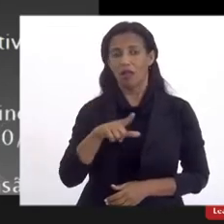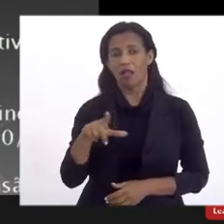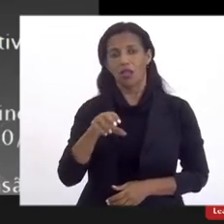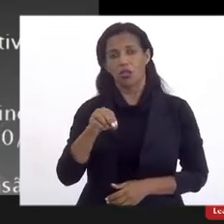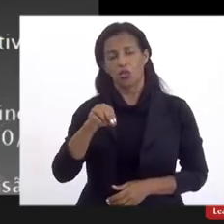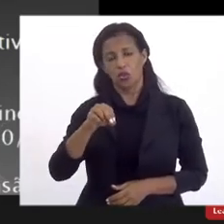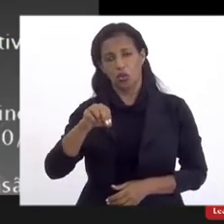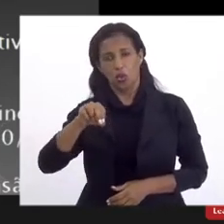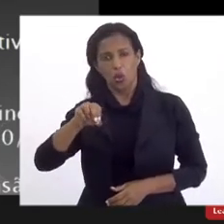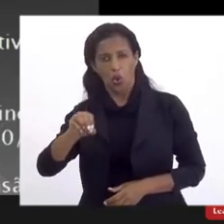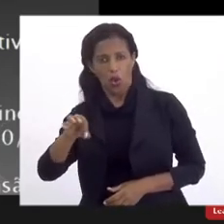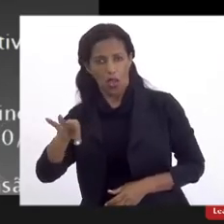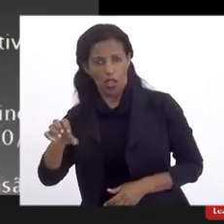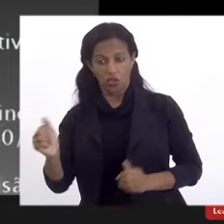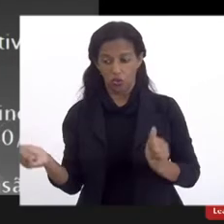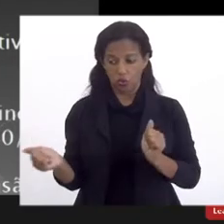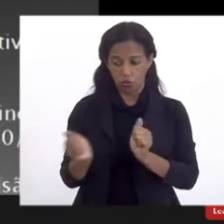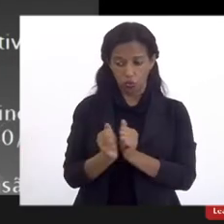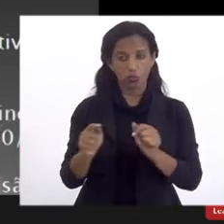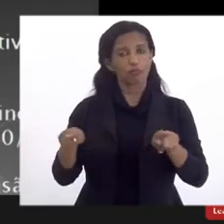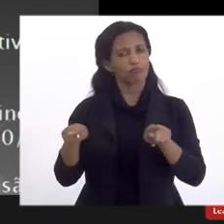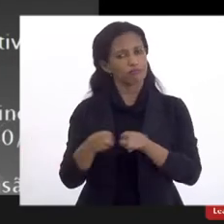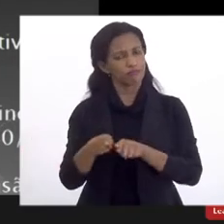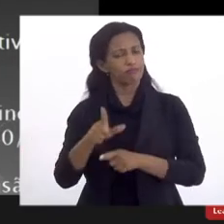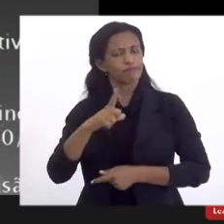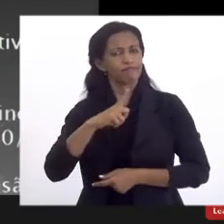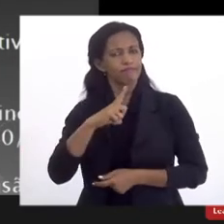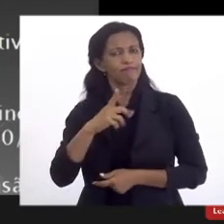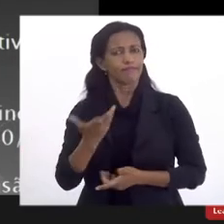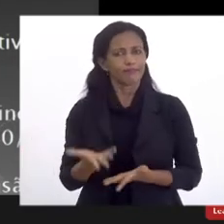Então, junto disso, carrega-se também a